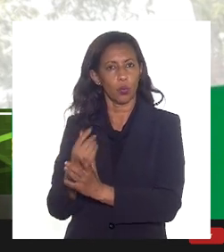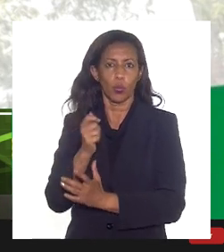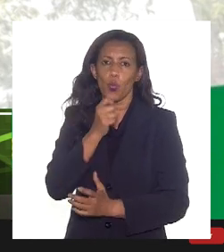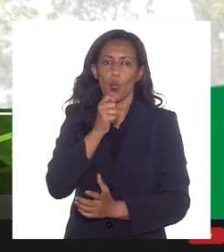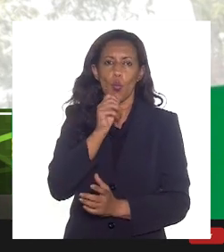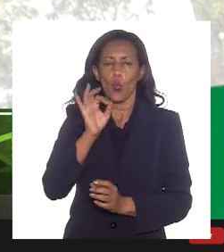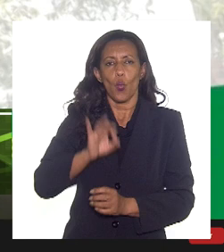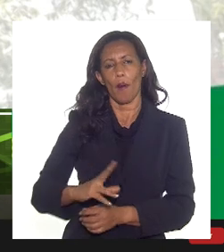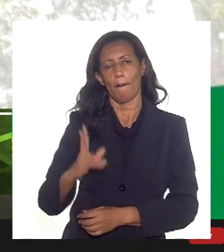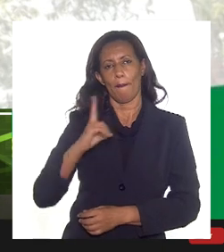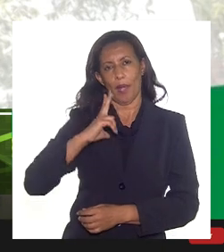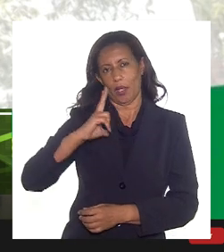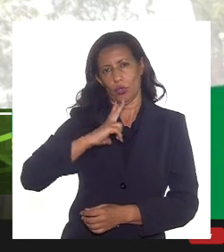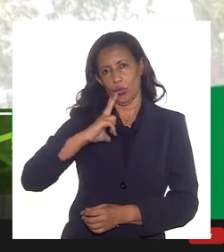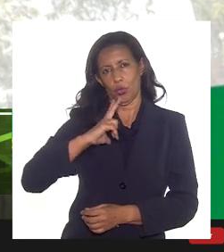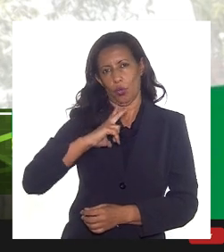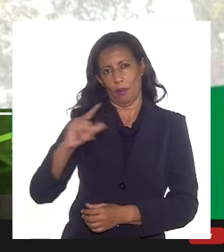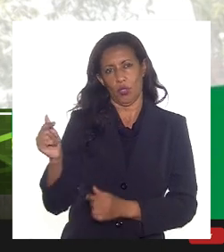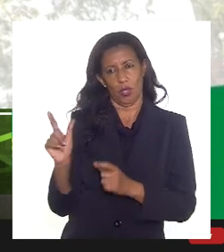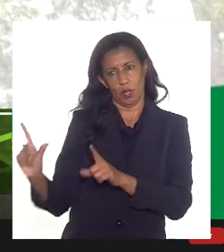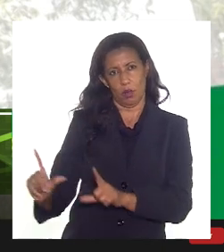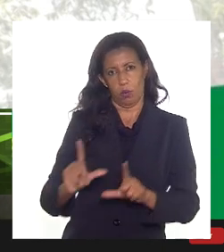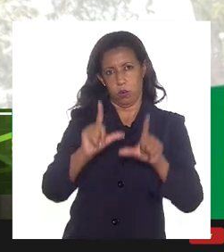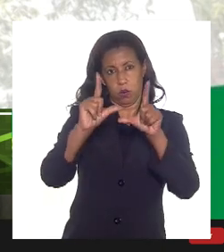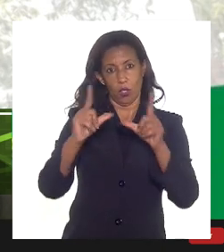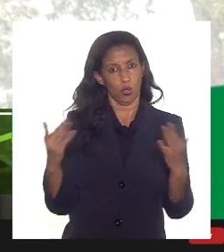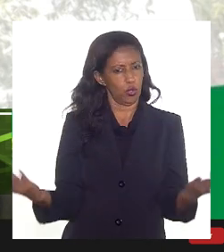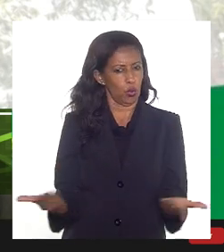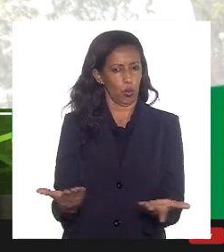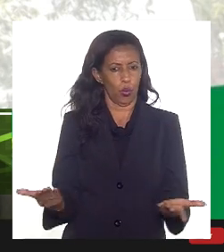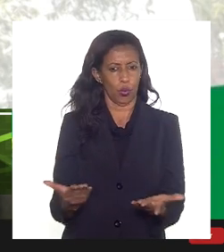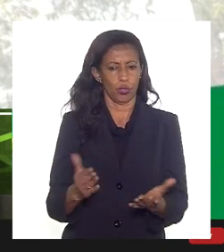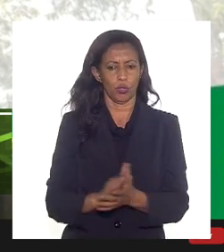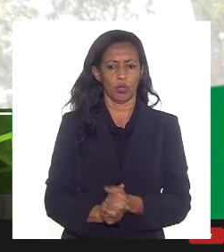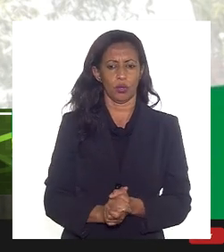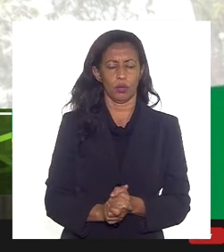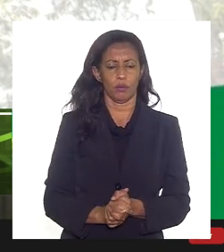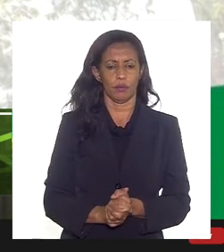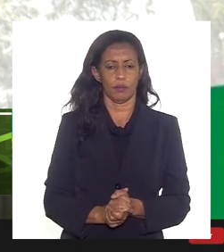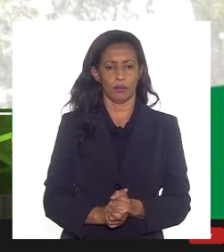particularmente nessa apresentação de hoje qualquer